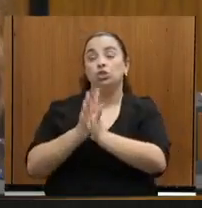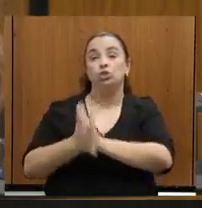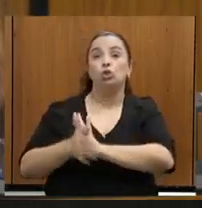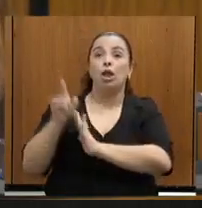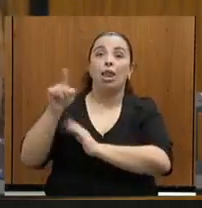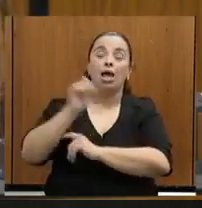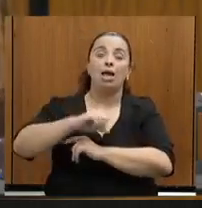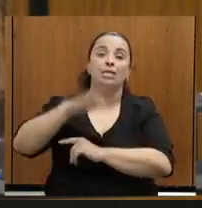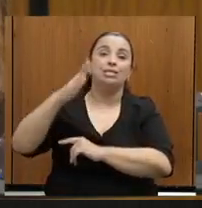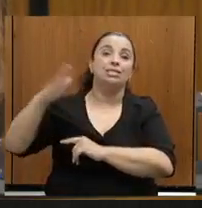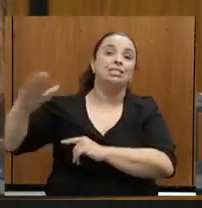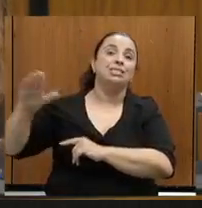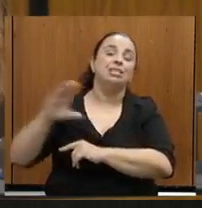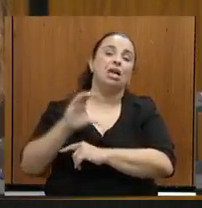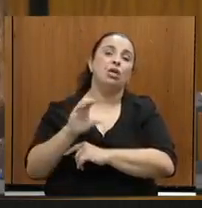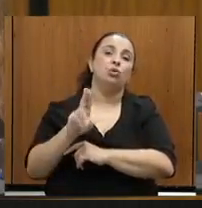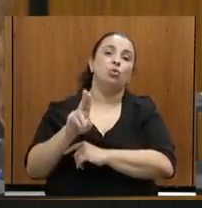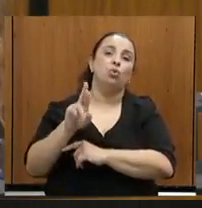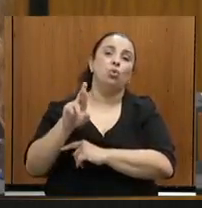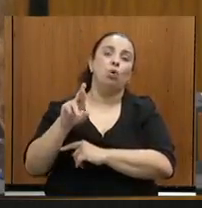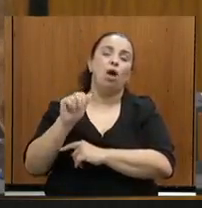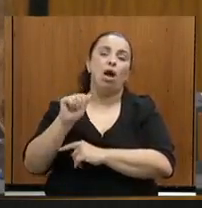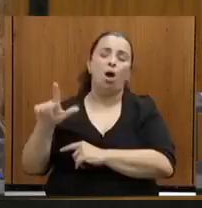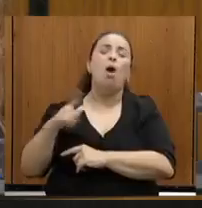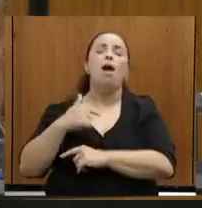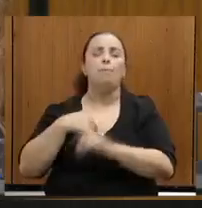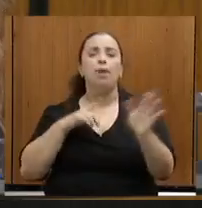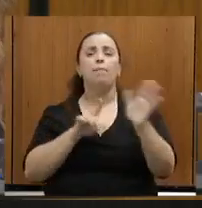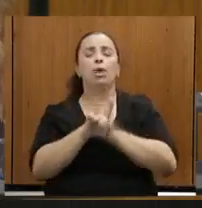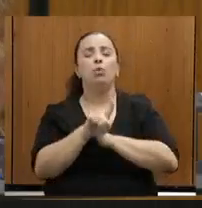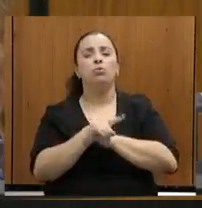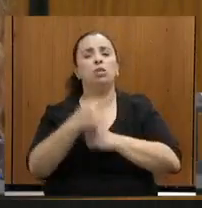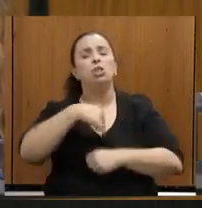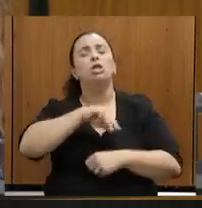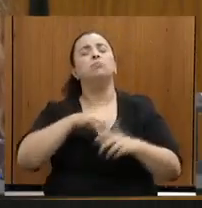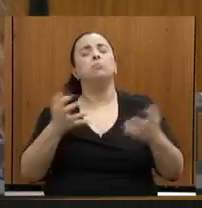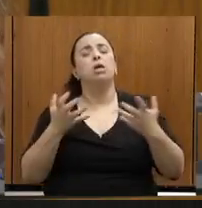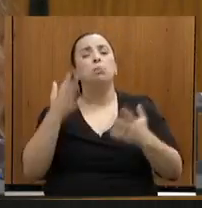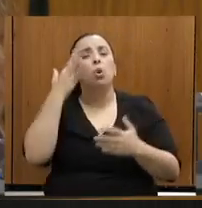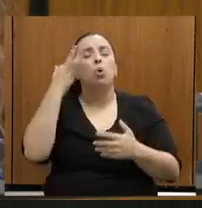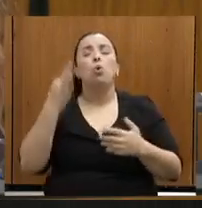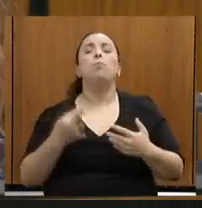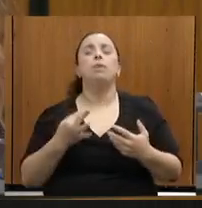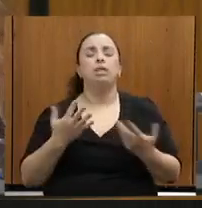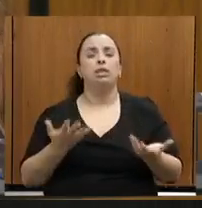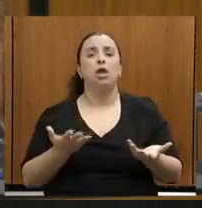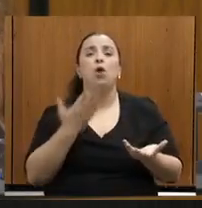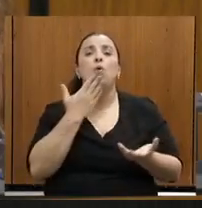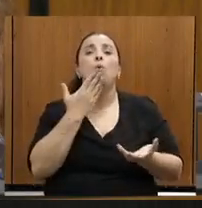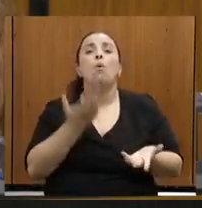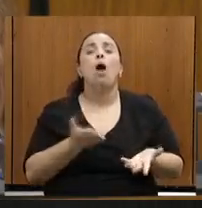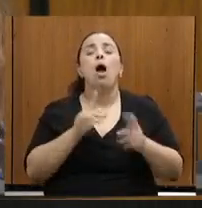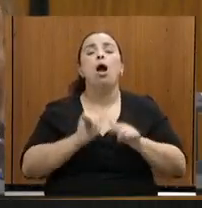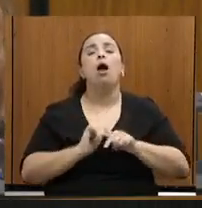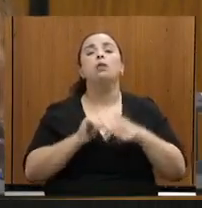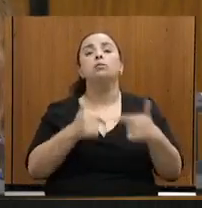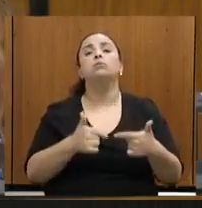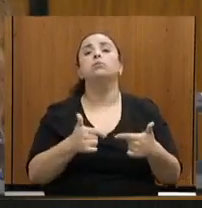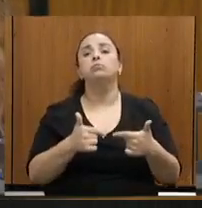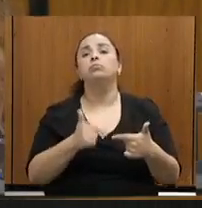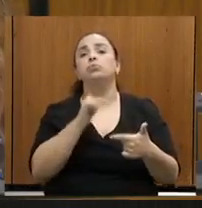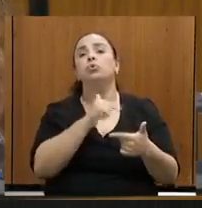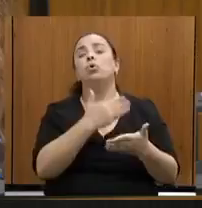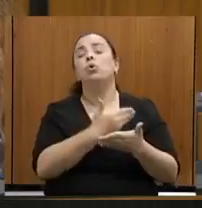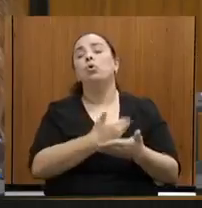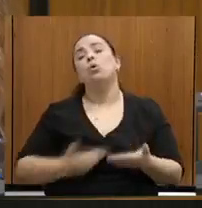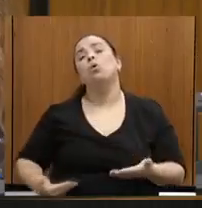esse é o meu questionamento, de forma que nós possamos compreender quais são os próximos passos do governo do